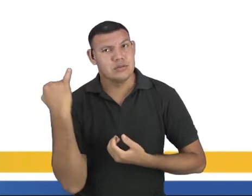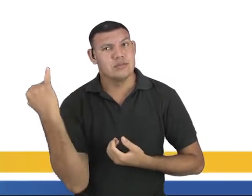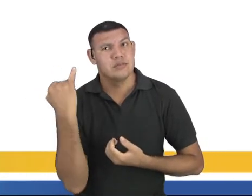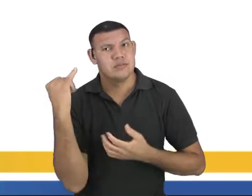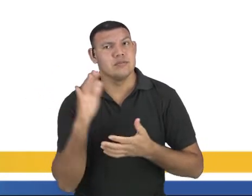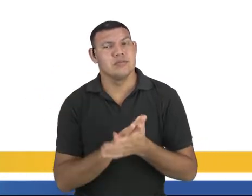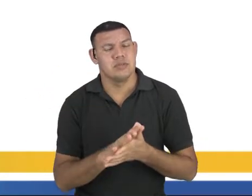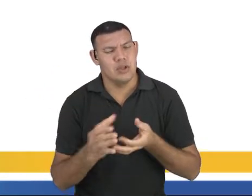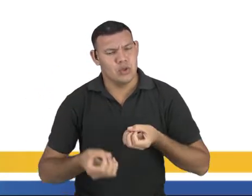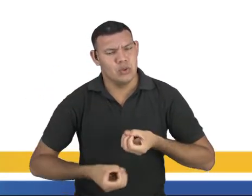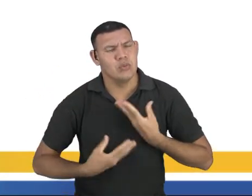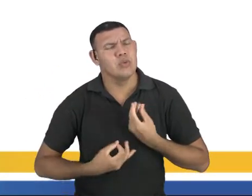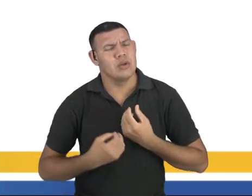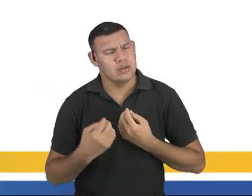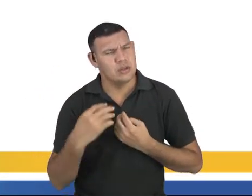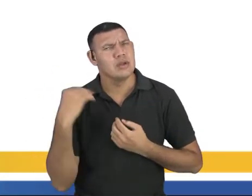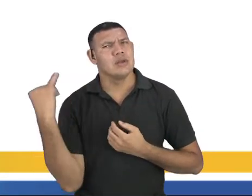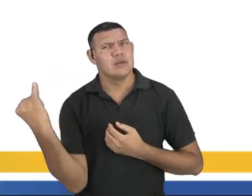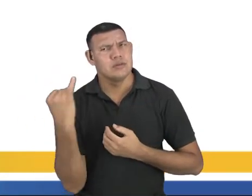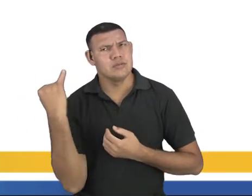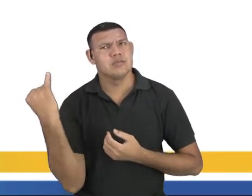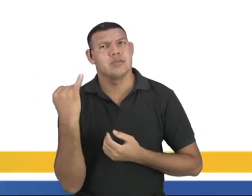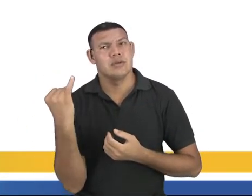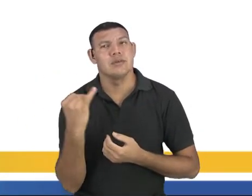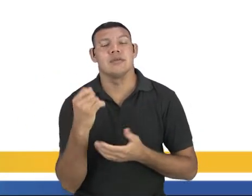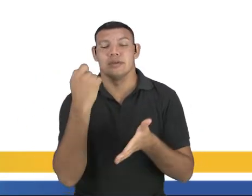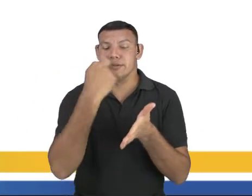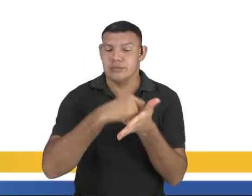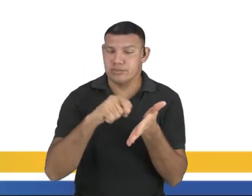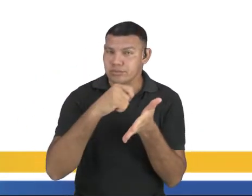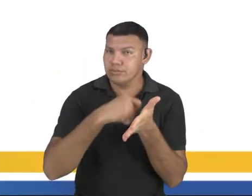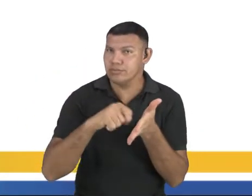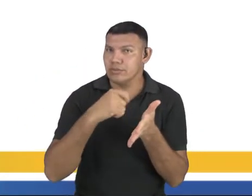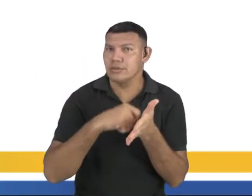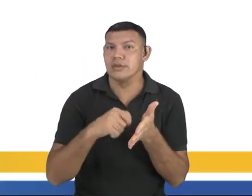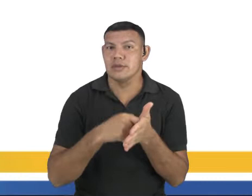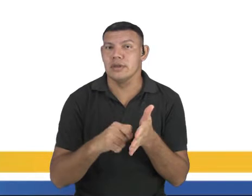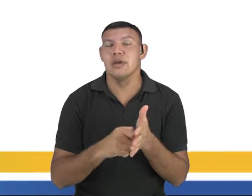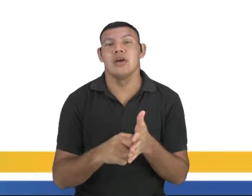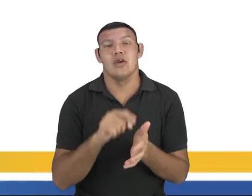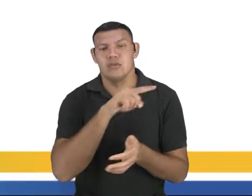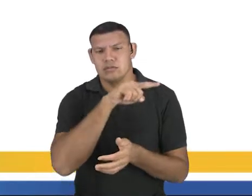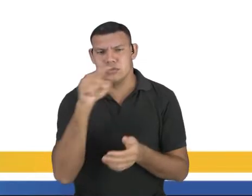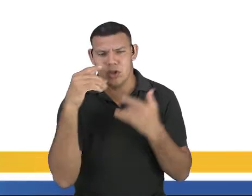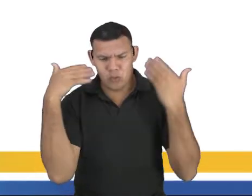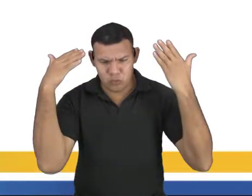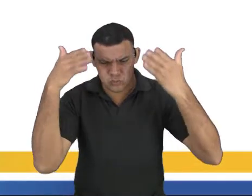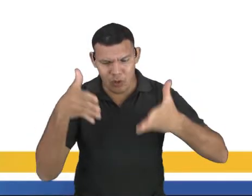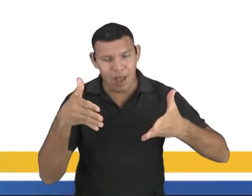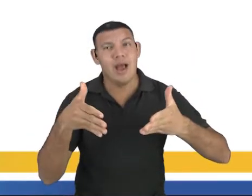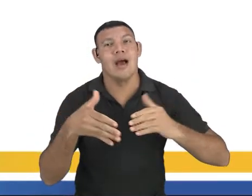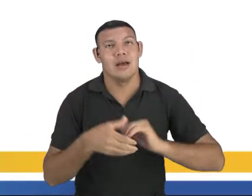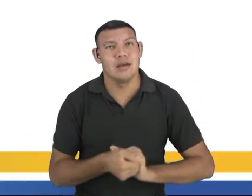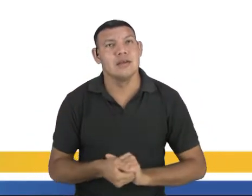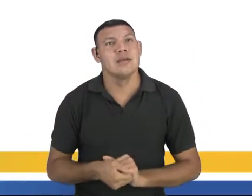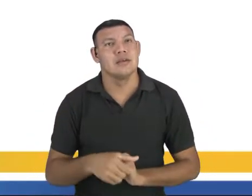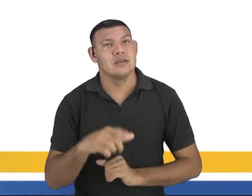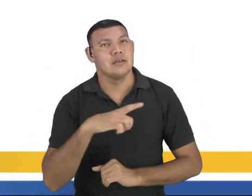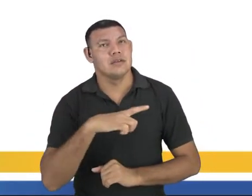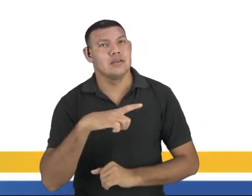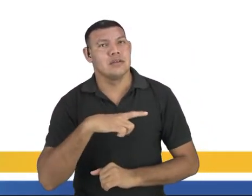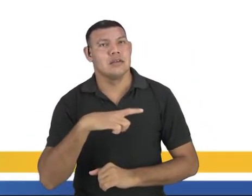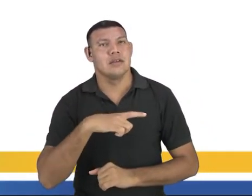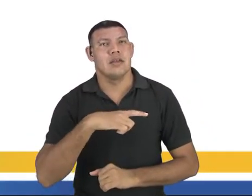toda expressão é importante? Então, esses autores, nesses você tem que focar. Nós temos aqui, Mercedes